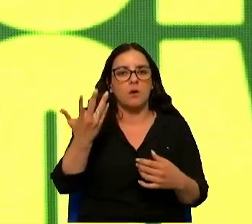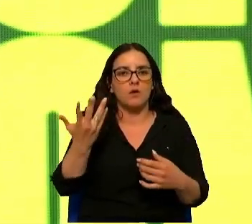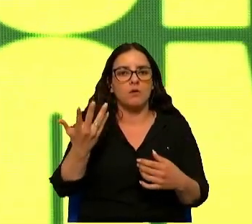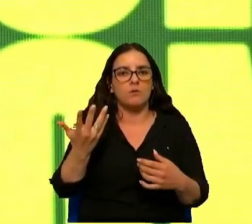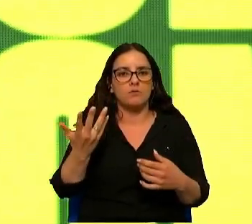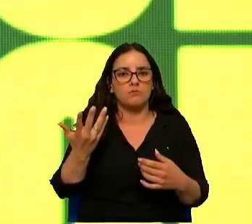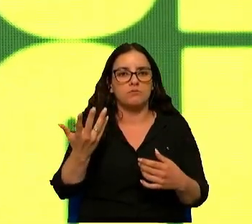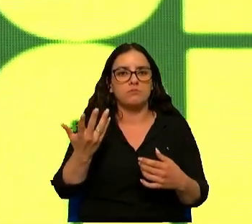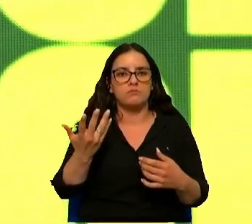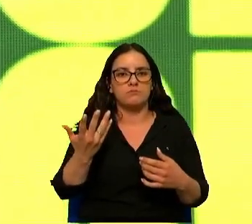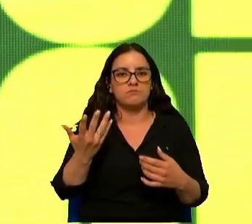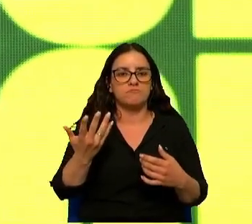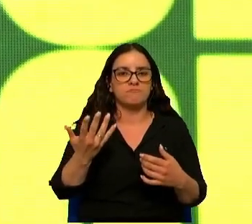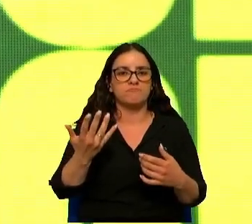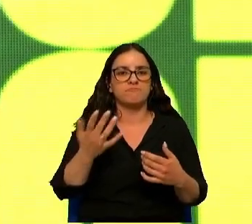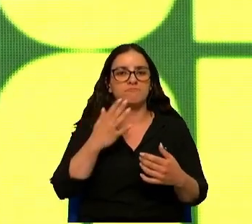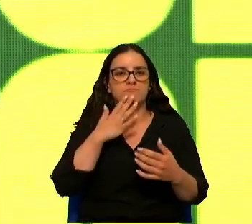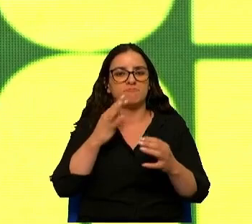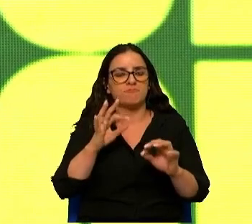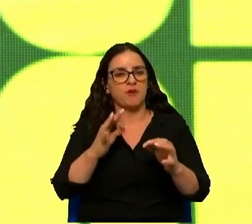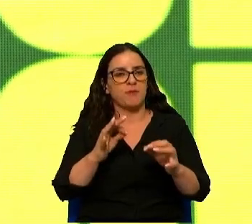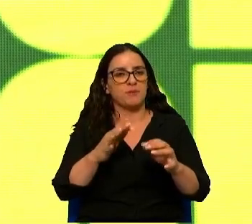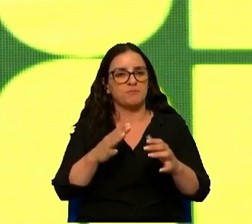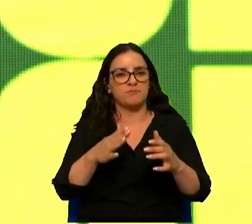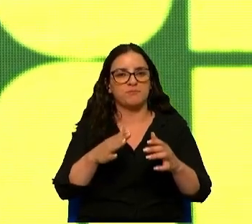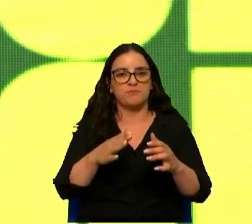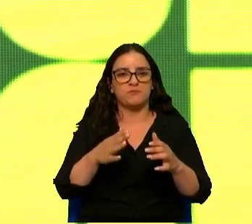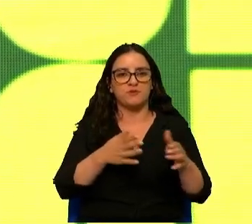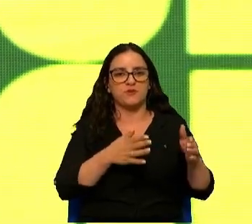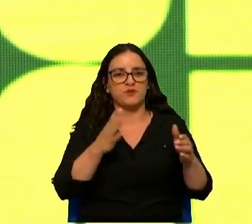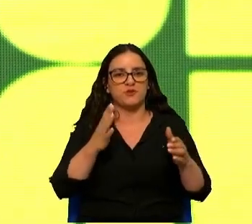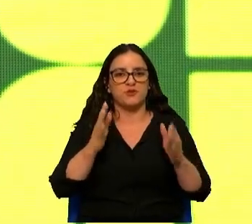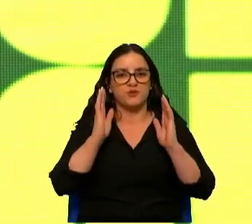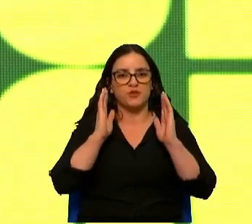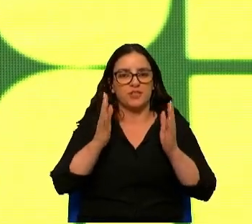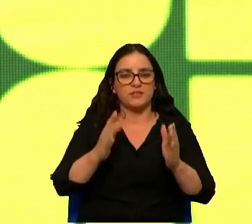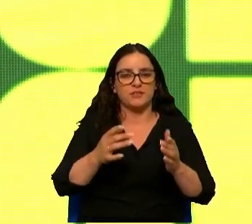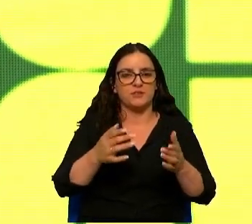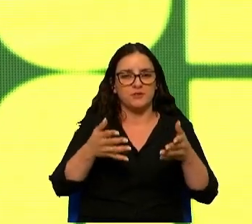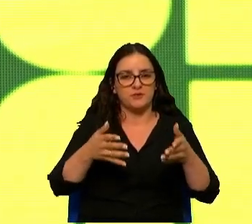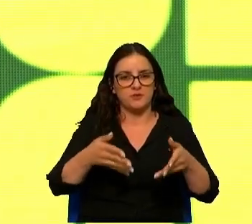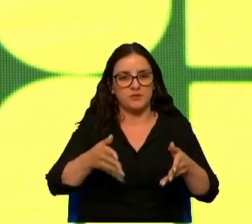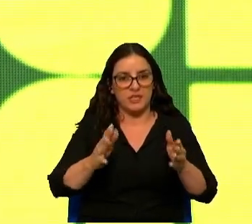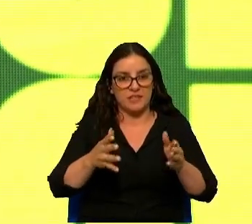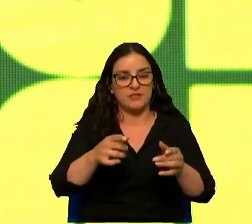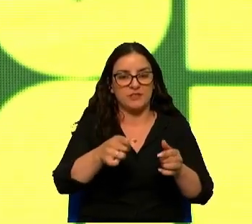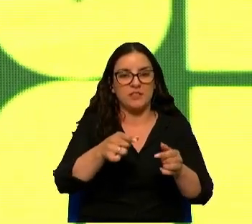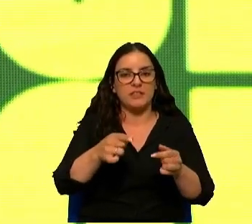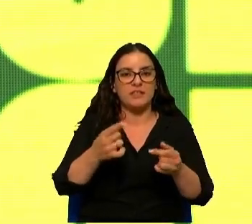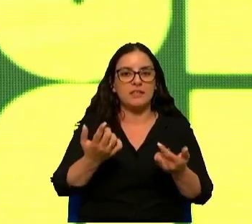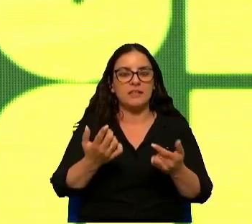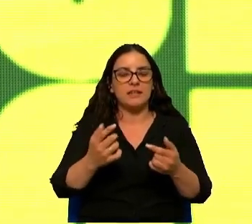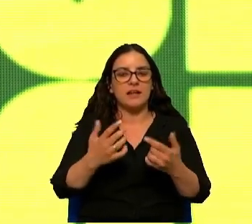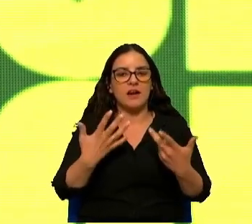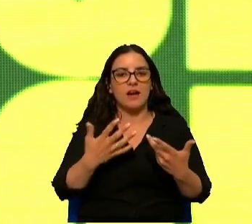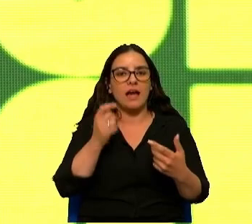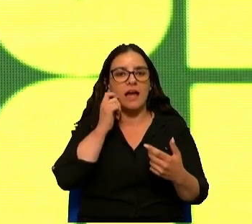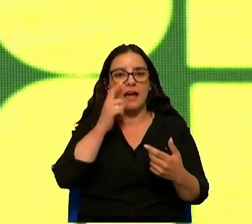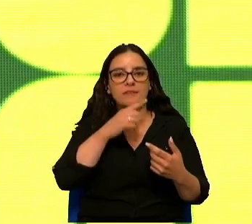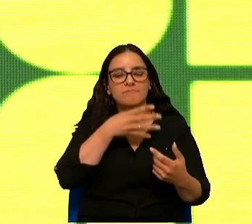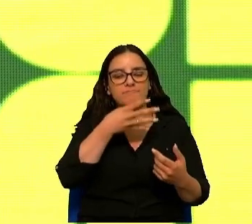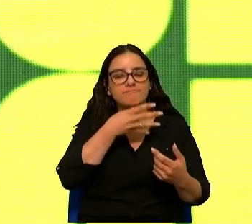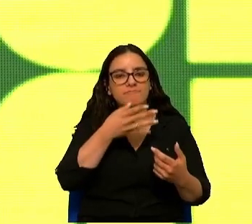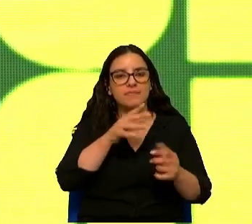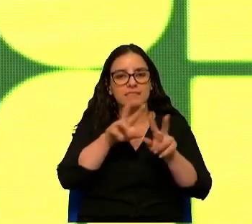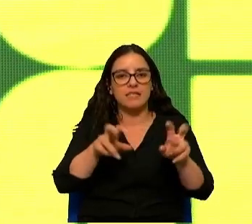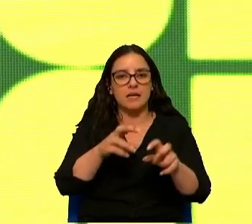comum nas estradas? Vamos agora à procura dessas respostas. O keynote speaker deste assunto é o Mark